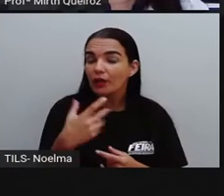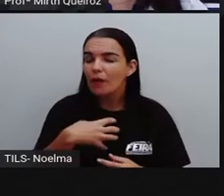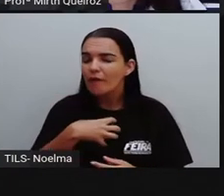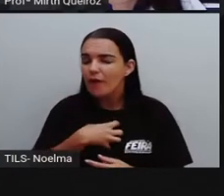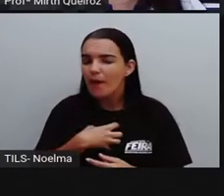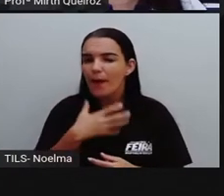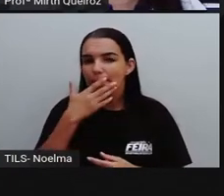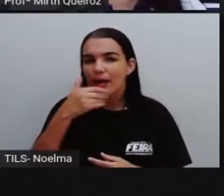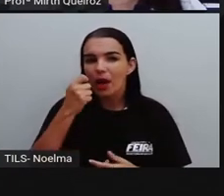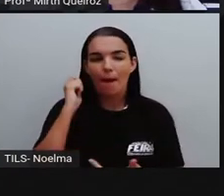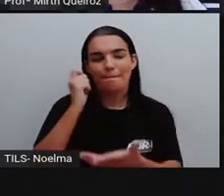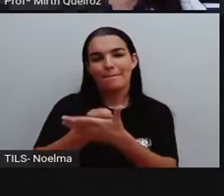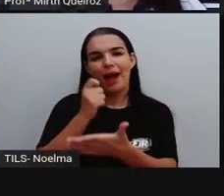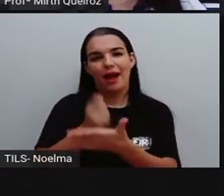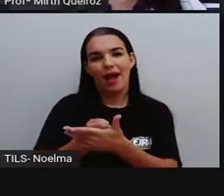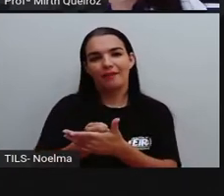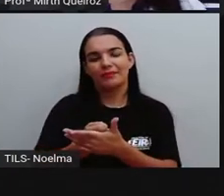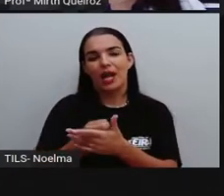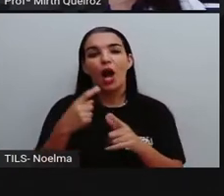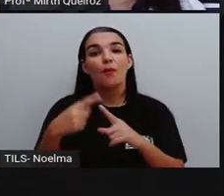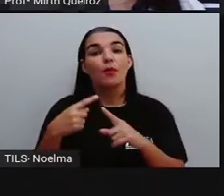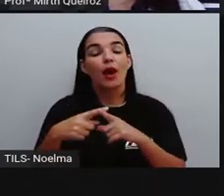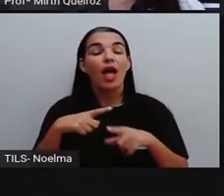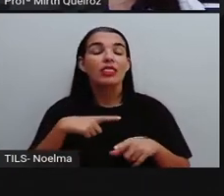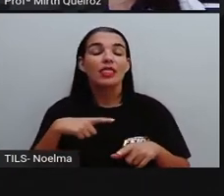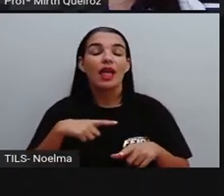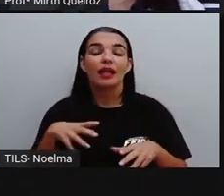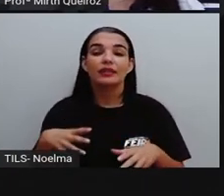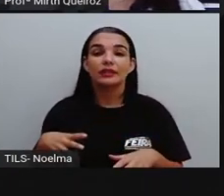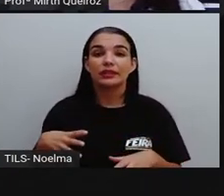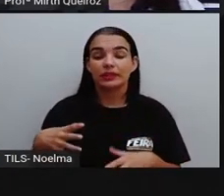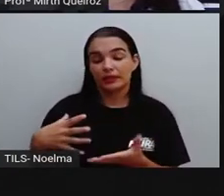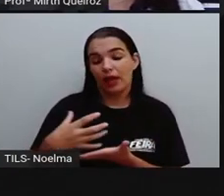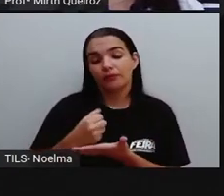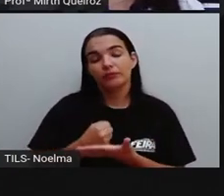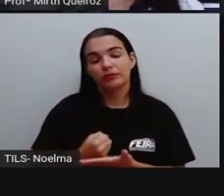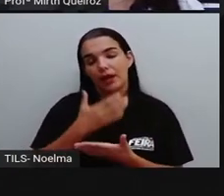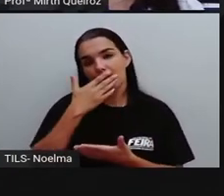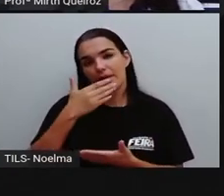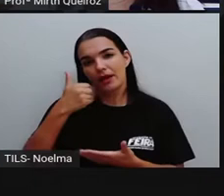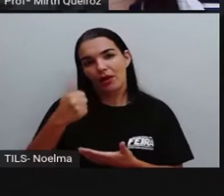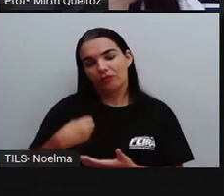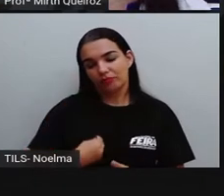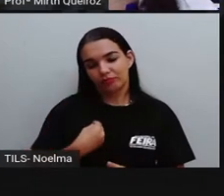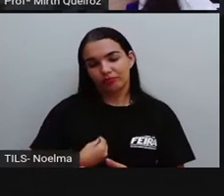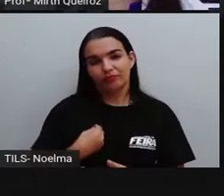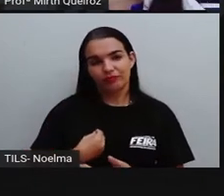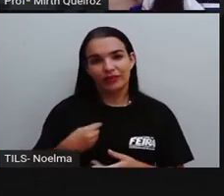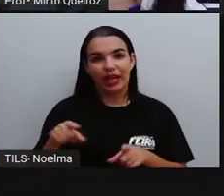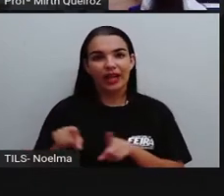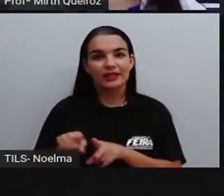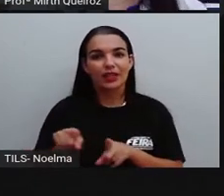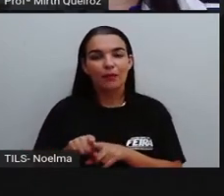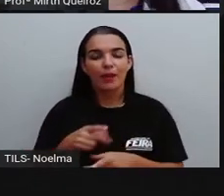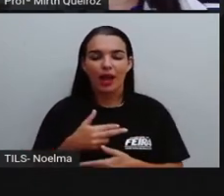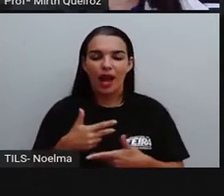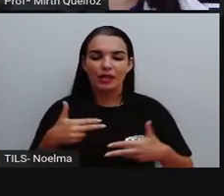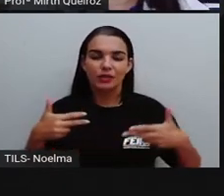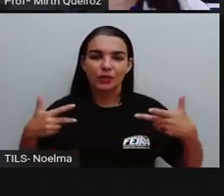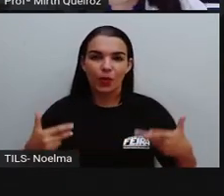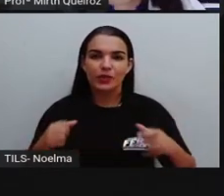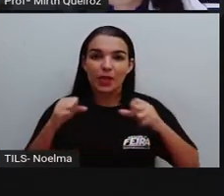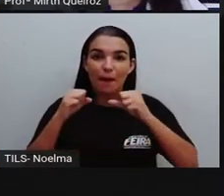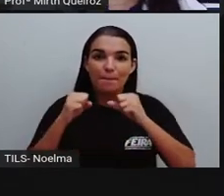pagamento para que a gente pudesse obter aí as coisas necessárias para a nossa sobrevivência e que essas coisas elas